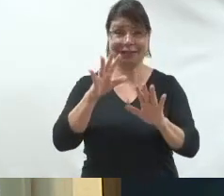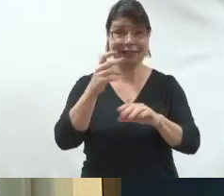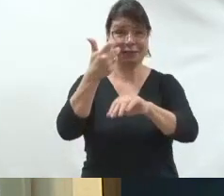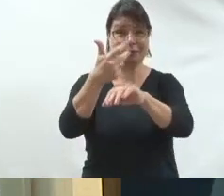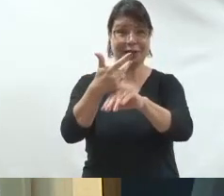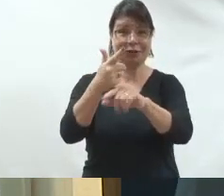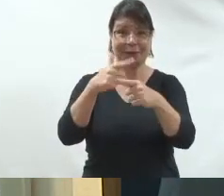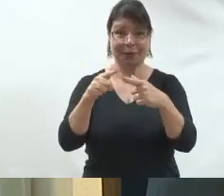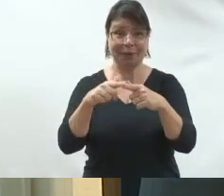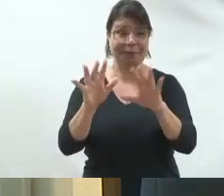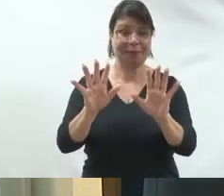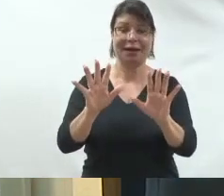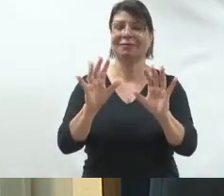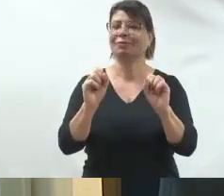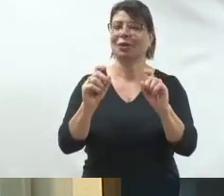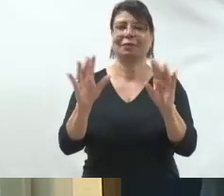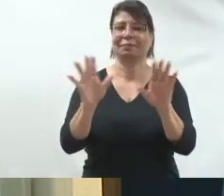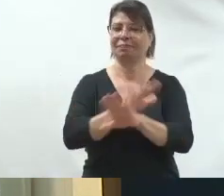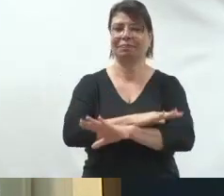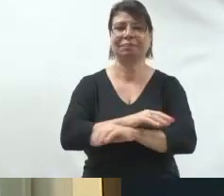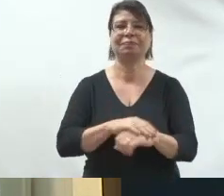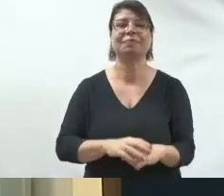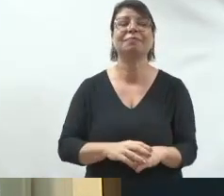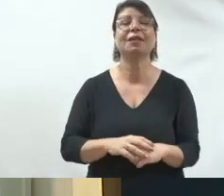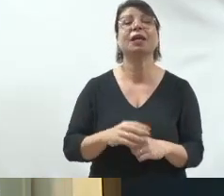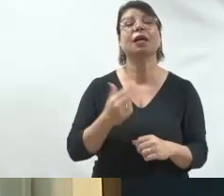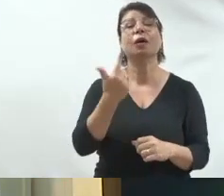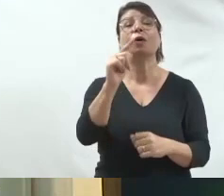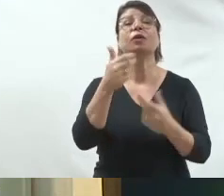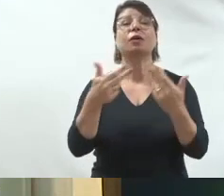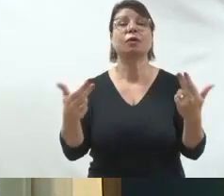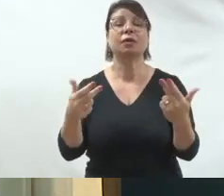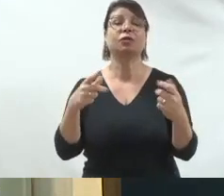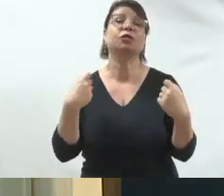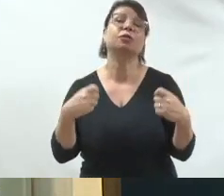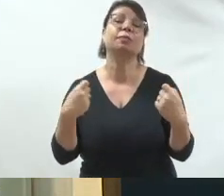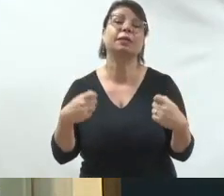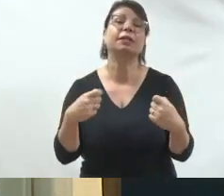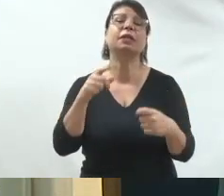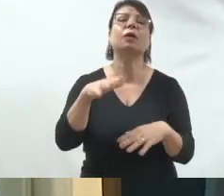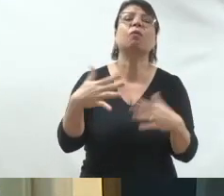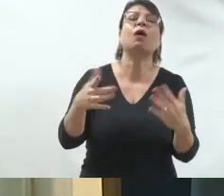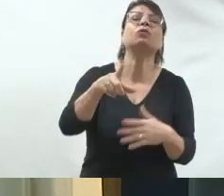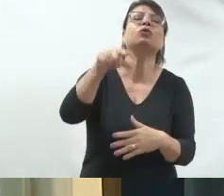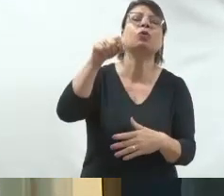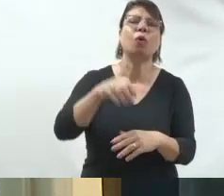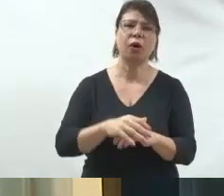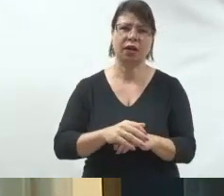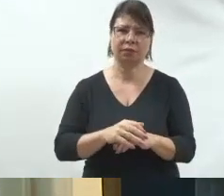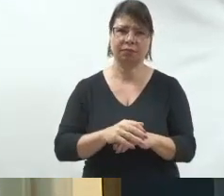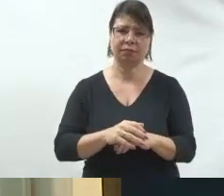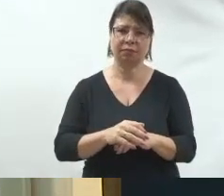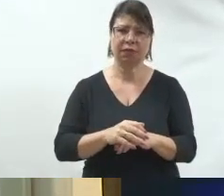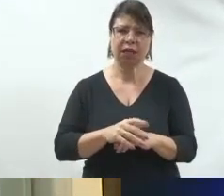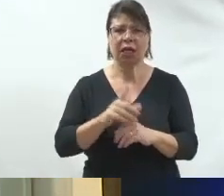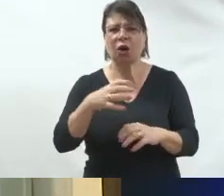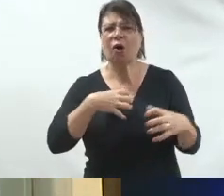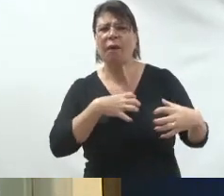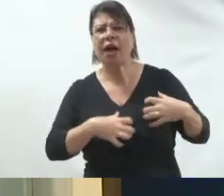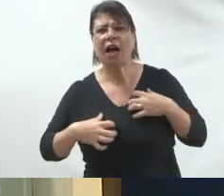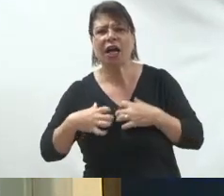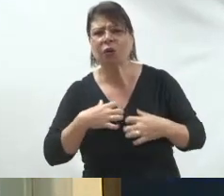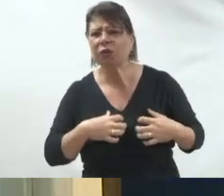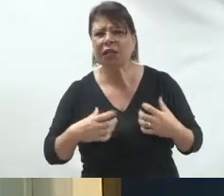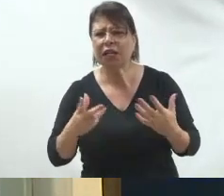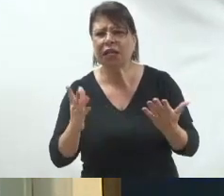bem. Então, vamos lá. E outra coisa, a precisa saber fazer as suas escolhas. Qual é a grande agonia que eu vejo em todas as